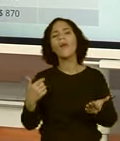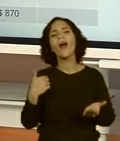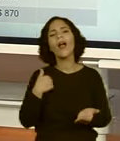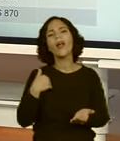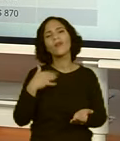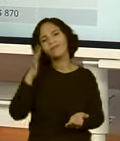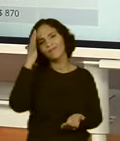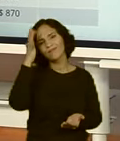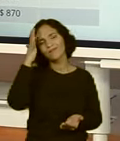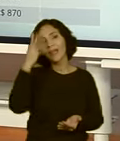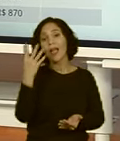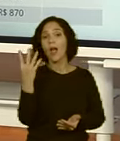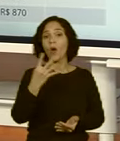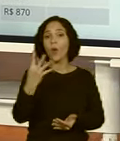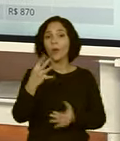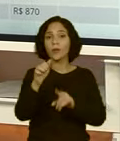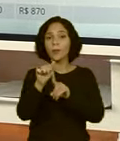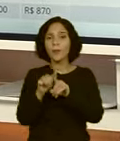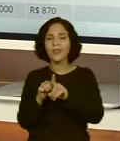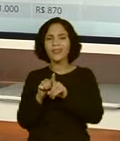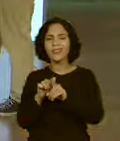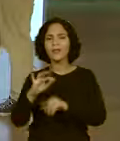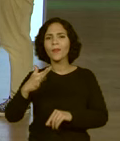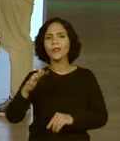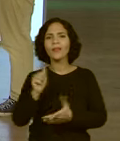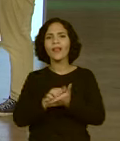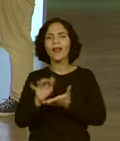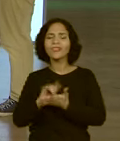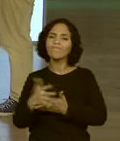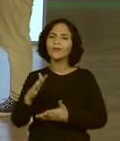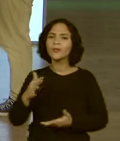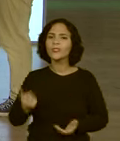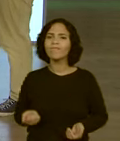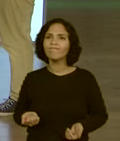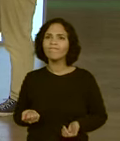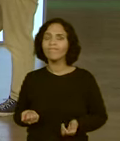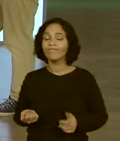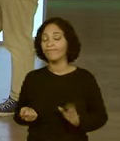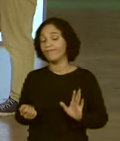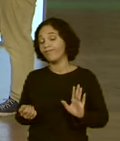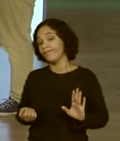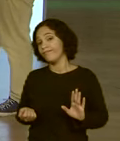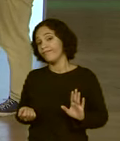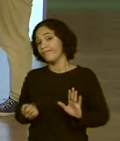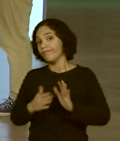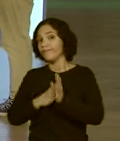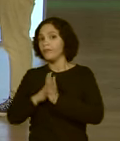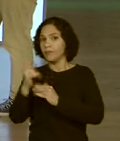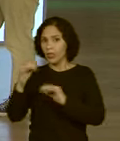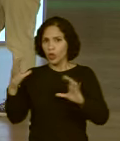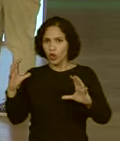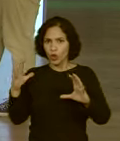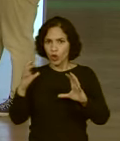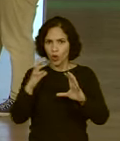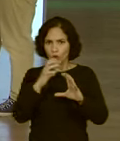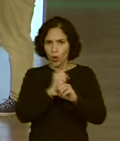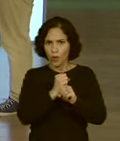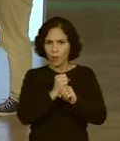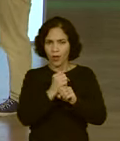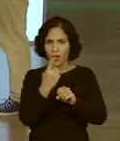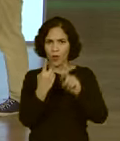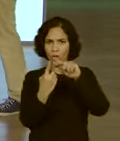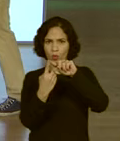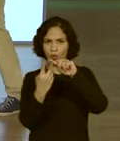que ela vai gastar no quarto mês? O você acha, professor? Bom, a gente tem que somar tudo, né? E